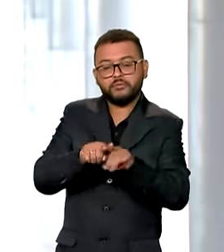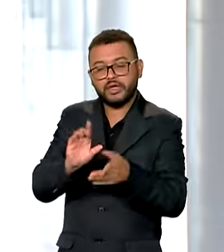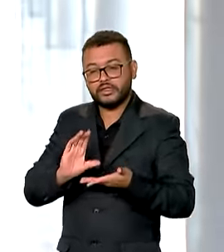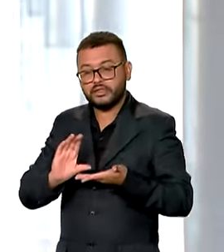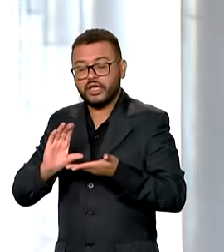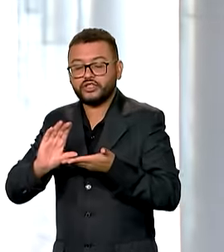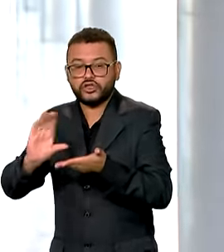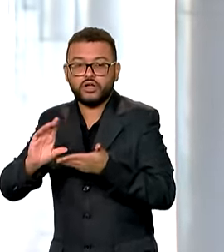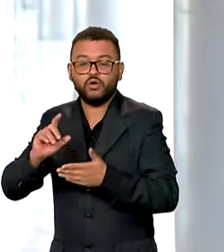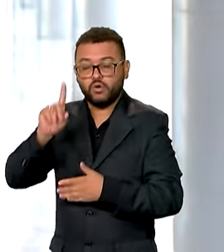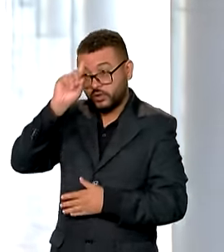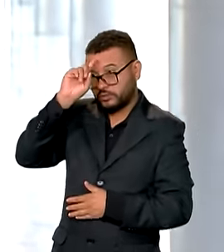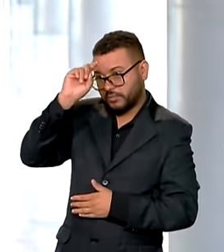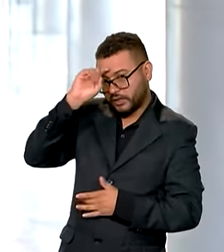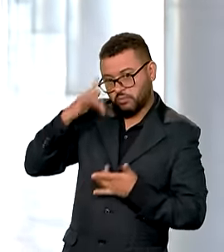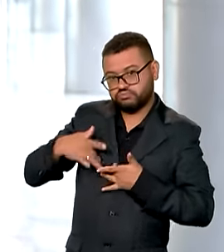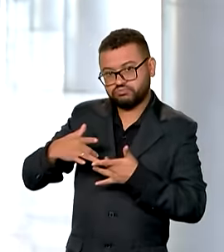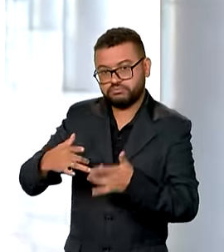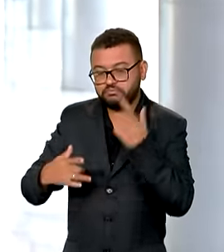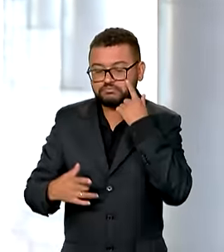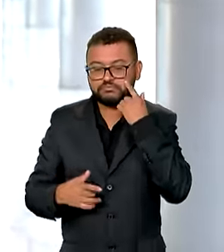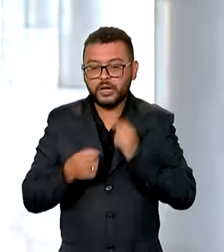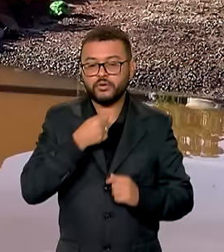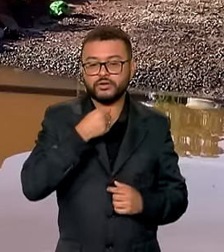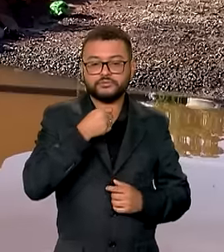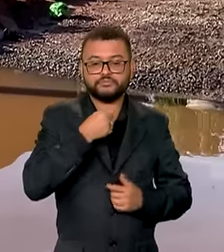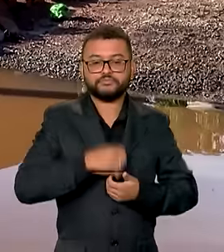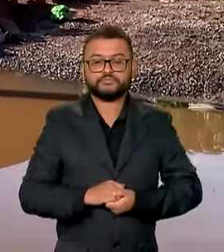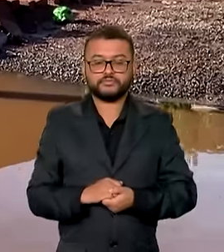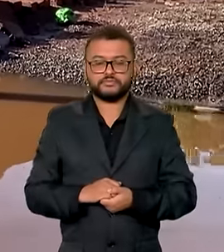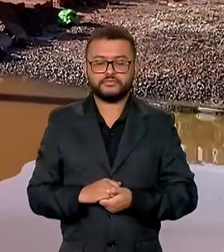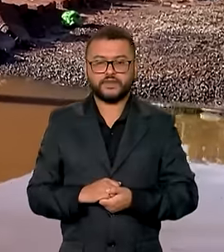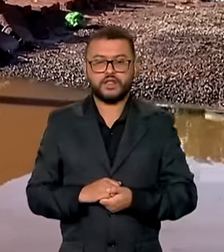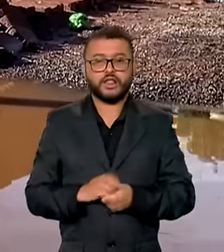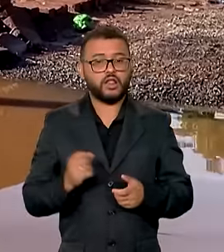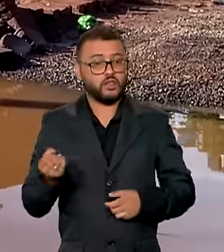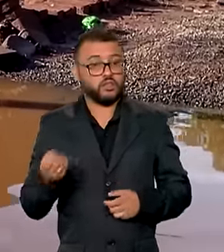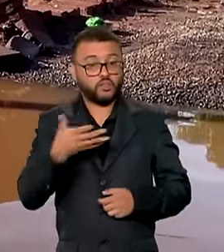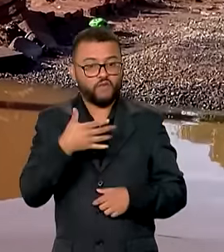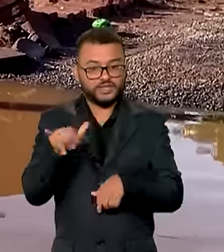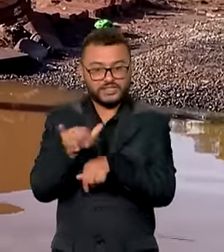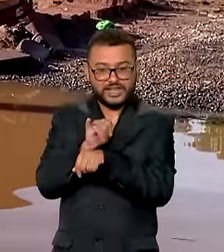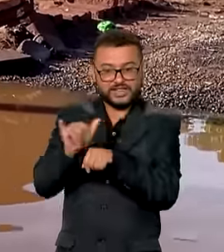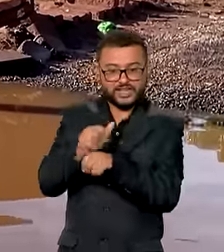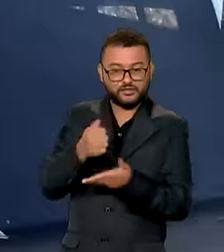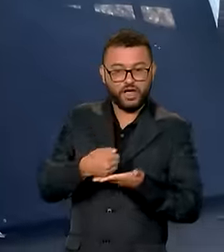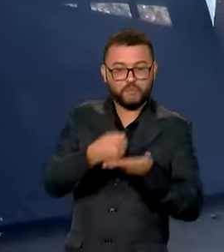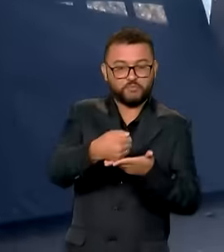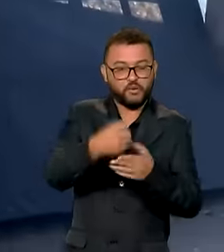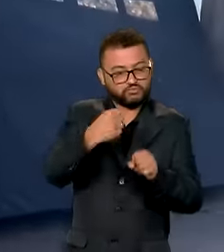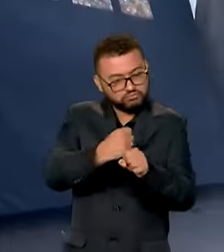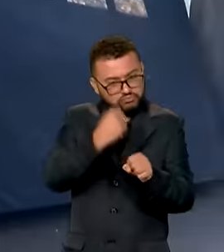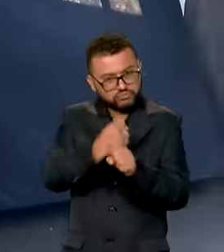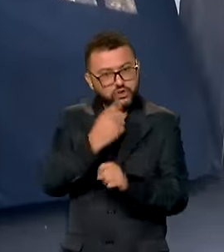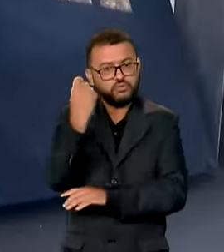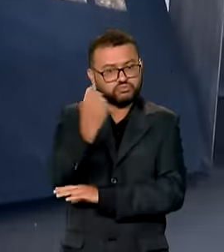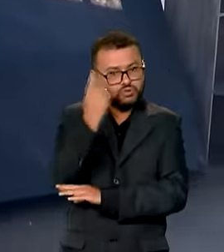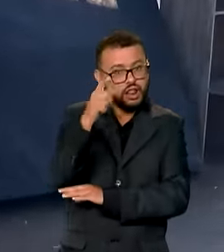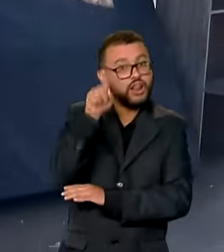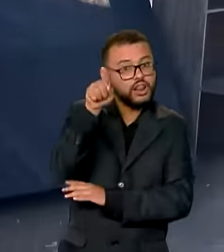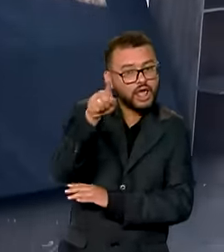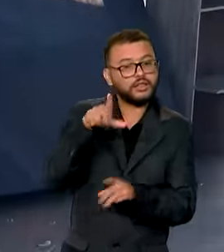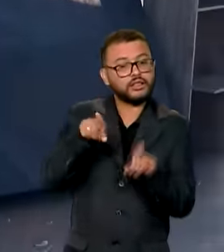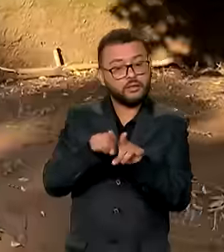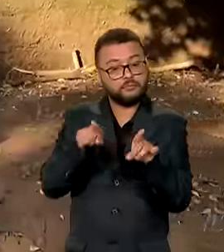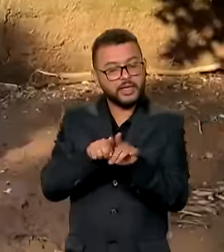filantrópicos do Estado. Acompanhe aí na reportagem. Entre as novas ações para apoio à reconstrução do Rio Grande do Sul,